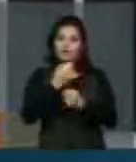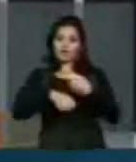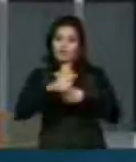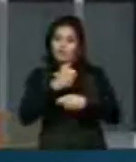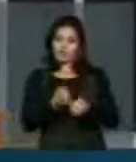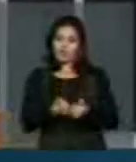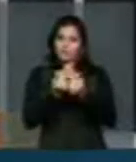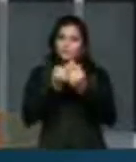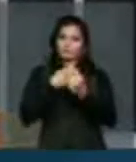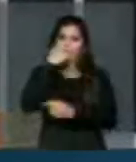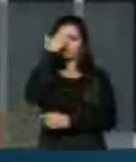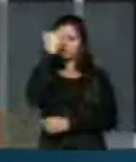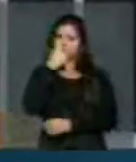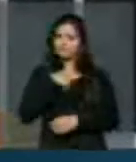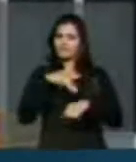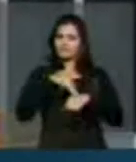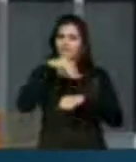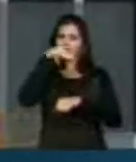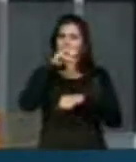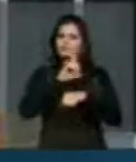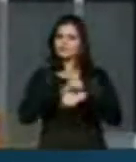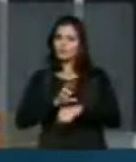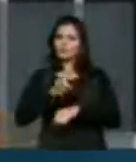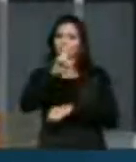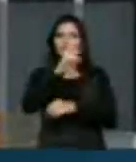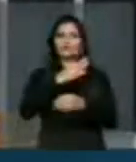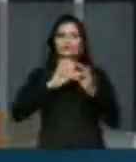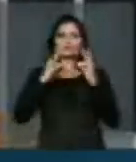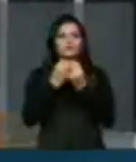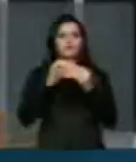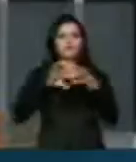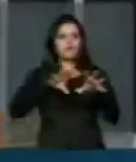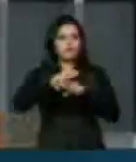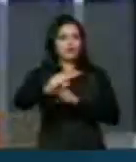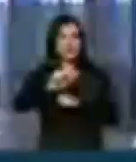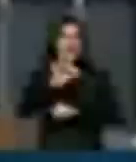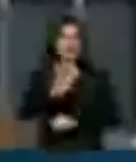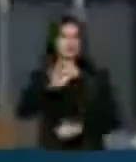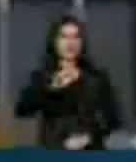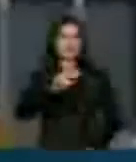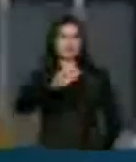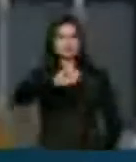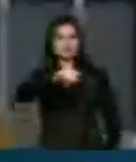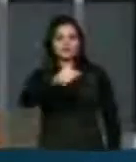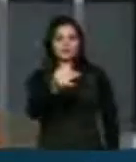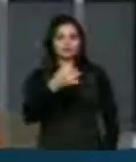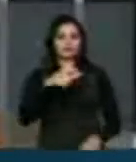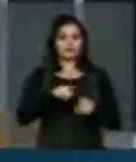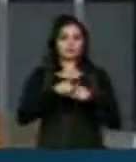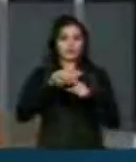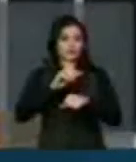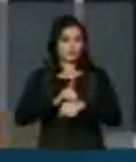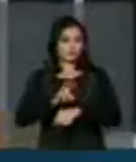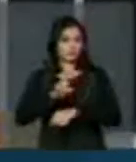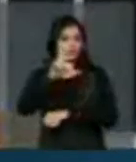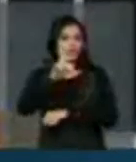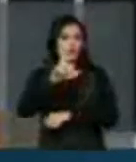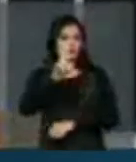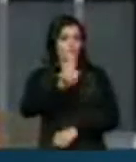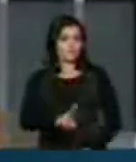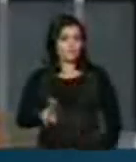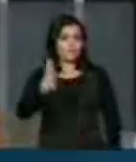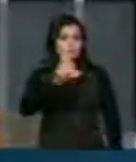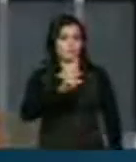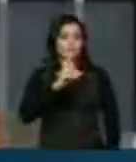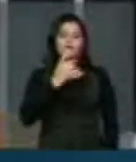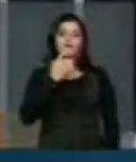que foi mestre, doutor, formado pela UFRJ e doutorado na Universidade de Campinas,